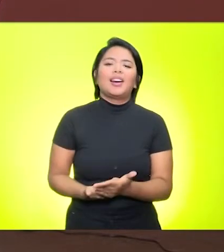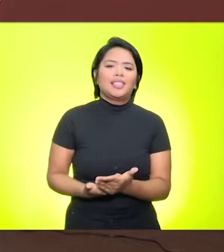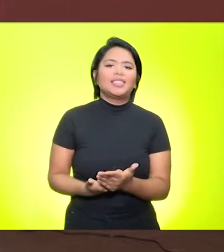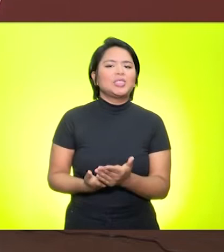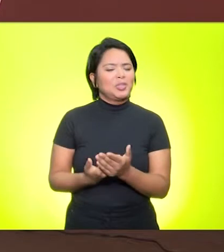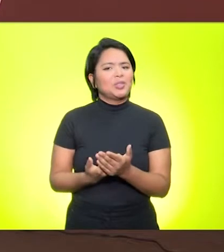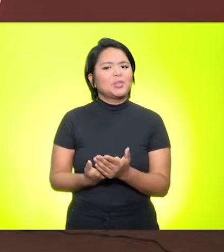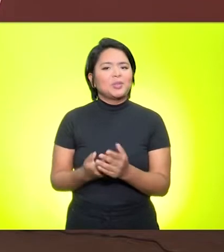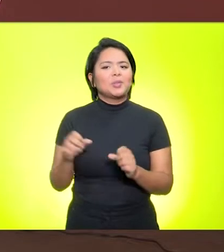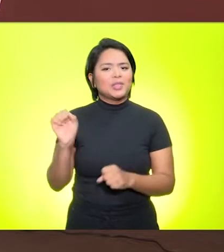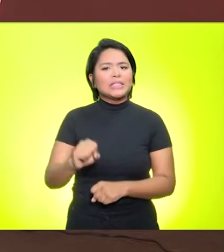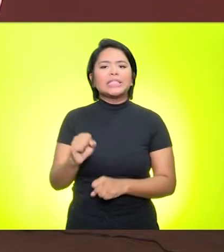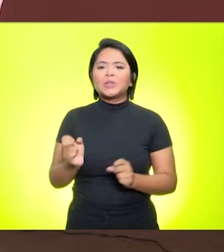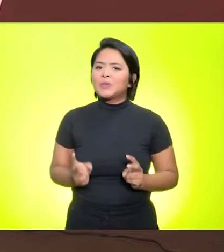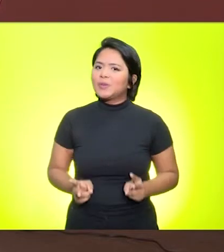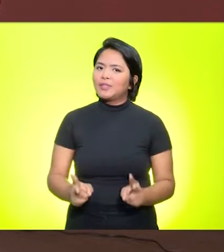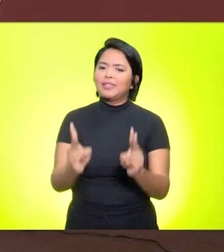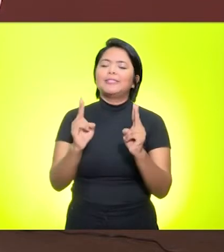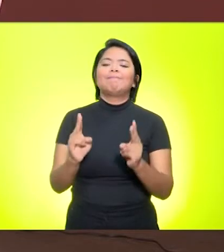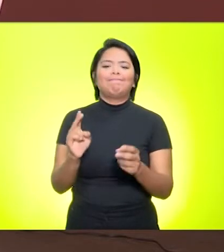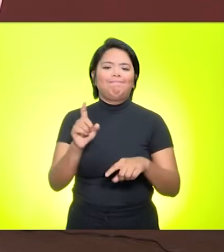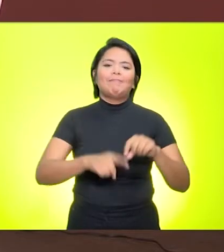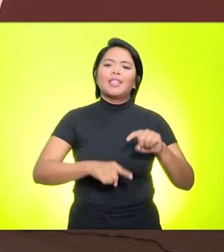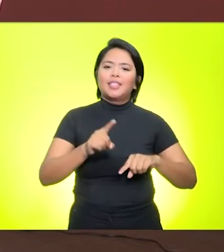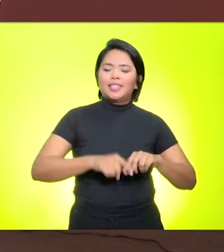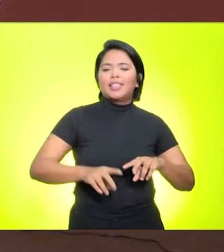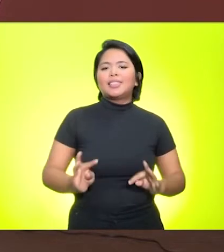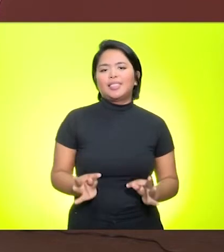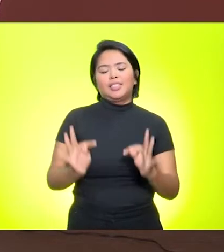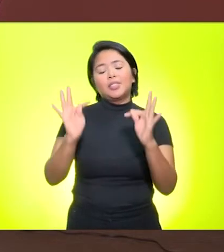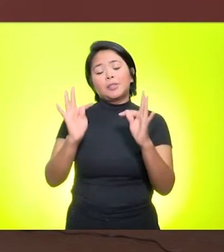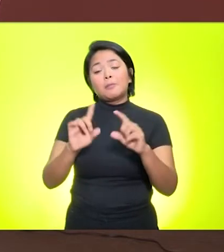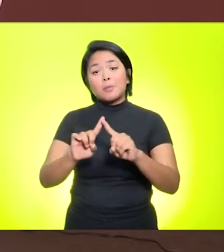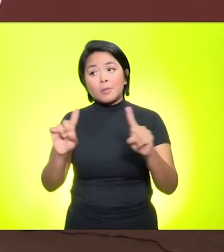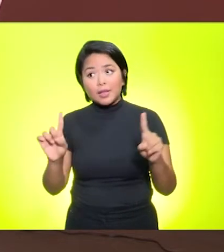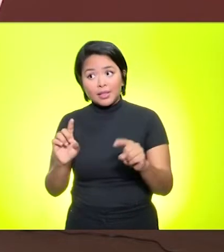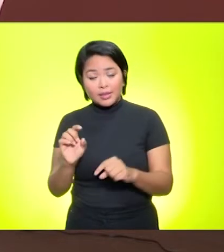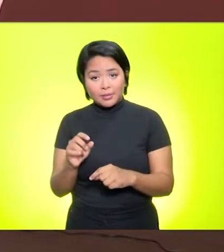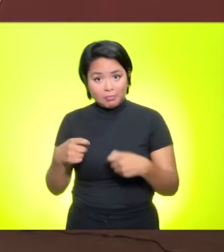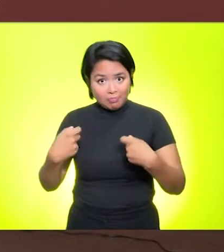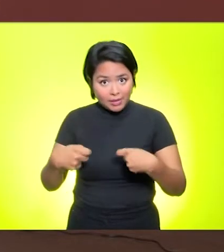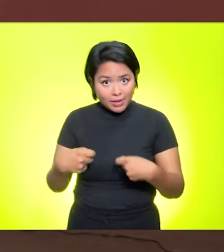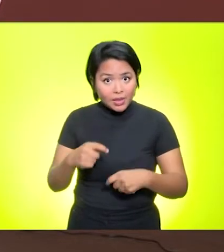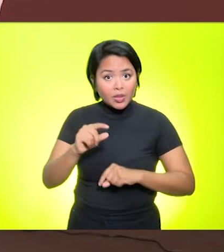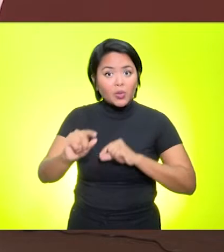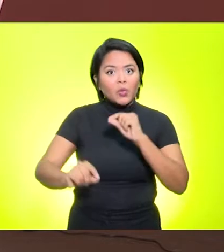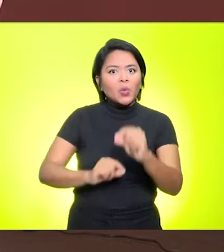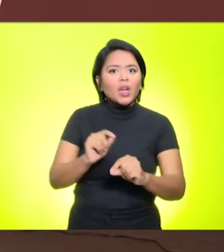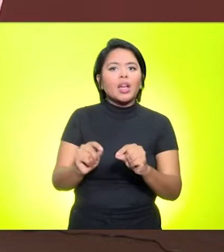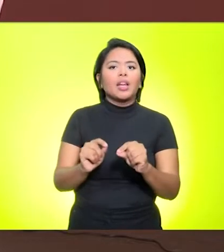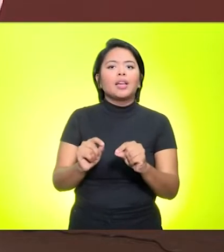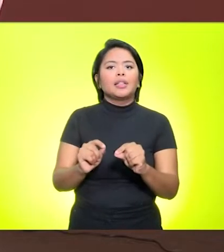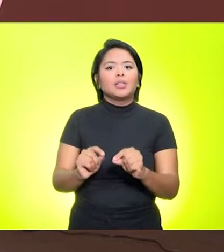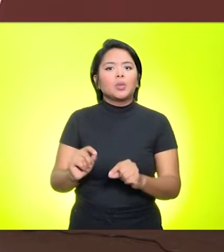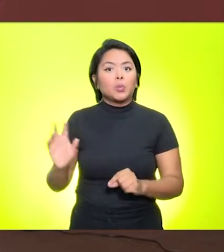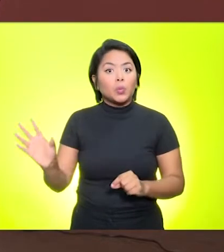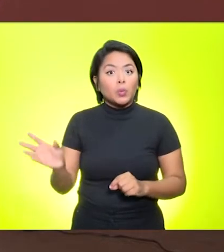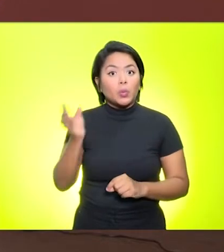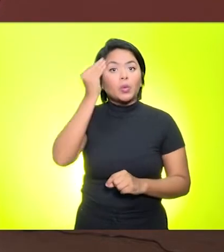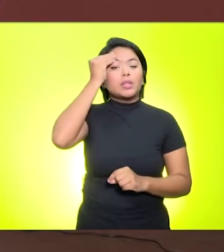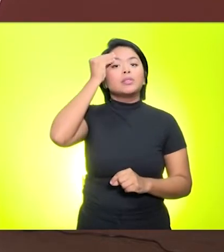eles vão continuar utilizando alguns desses recursos. Mas, para que tudo isso aconteça, é necessário cada vez mais